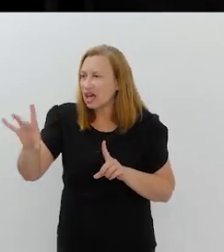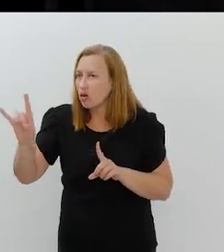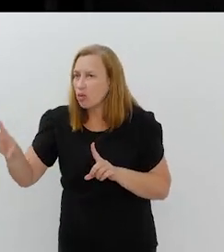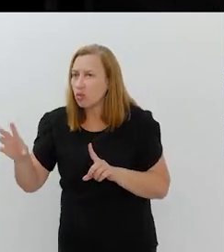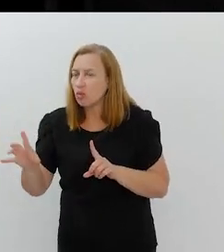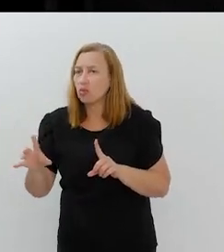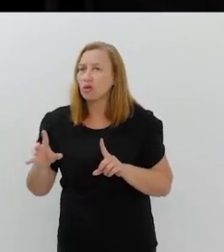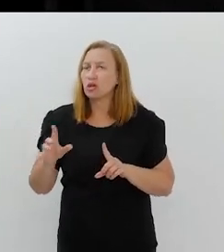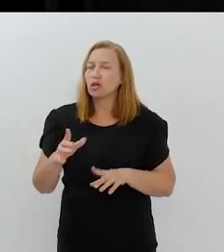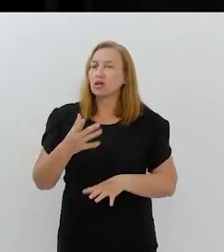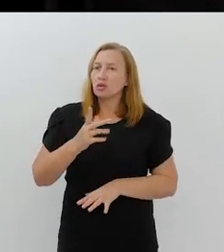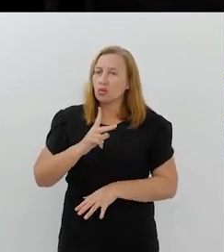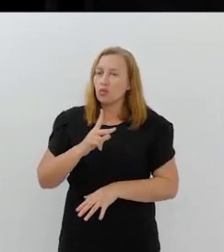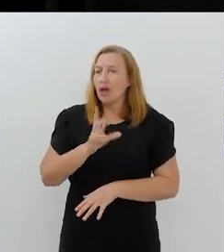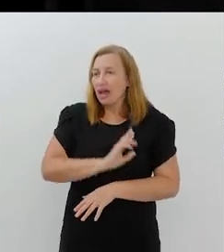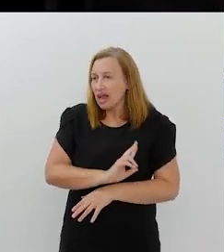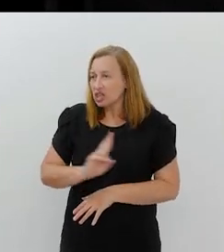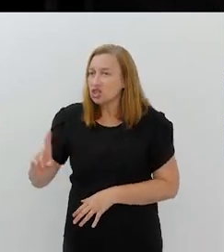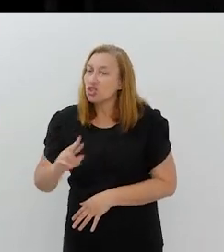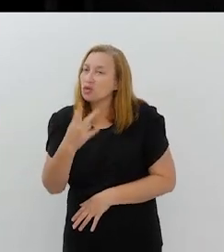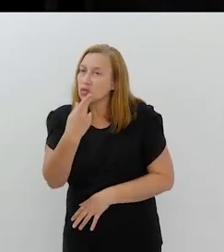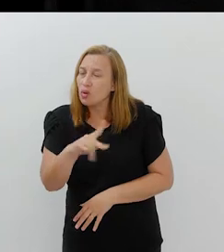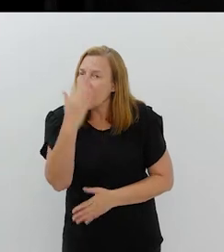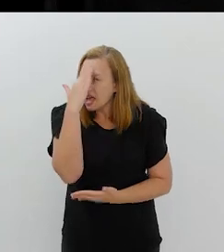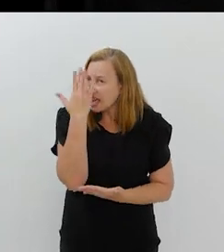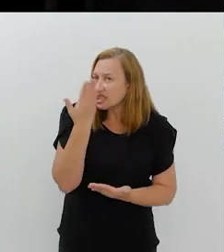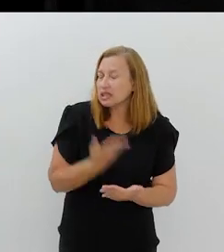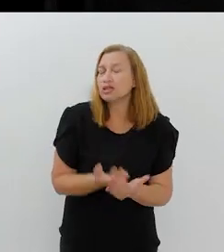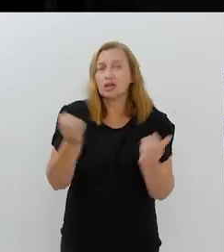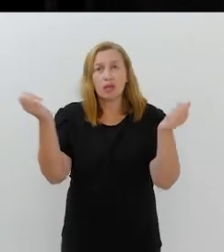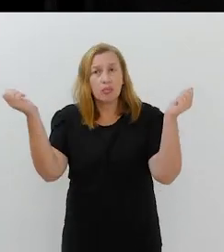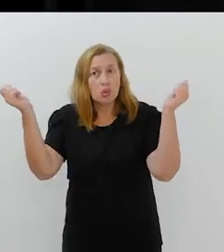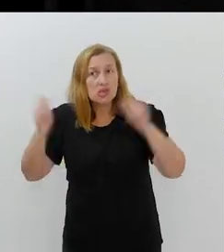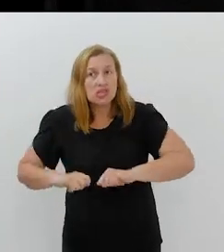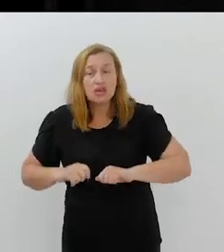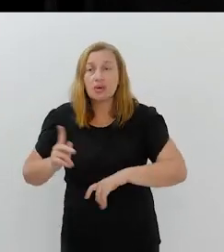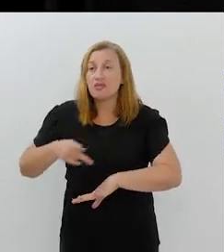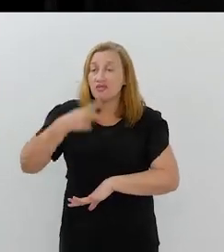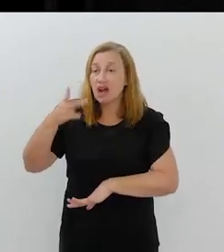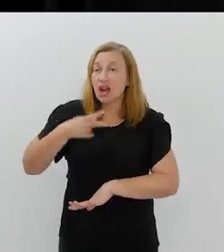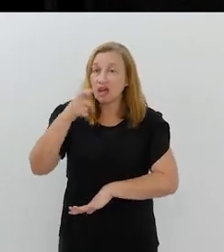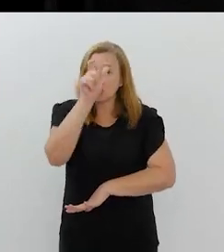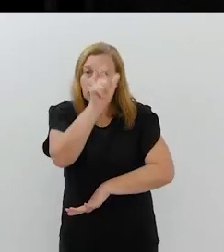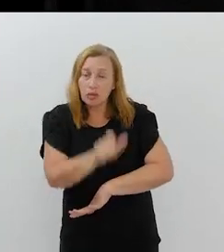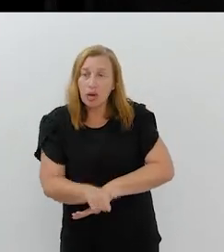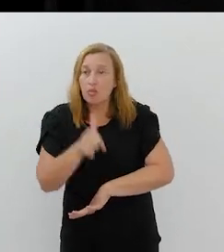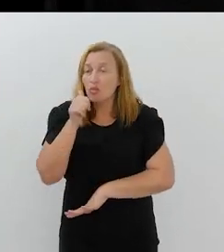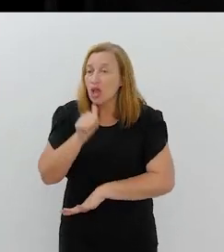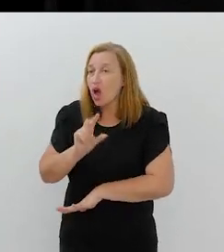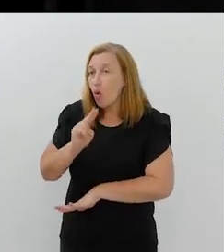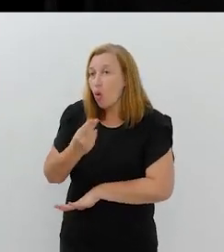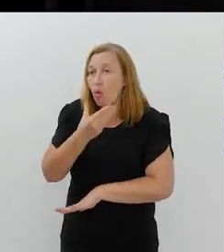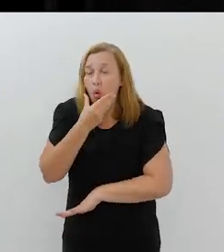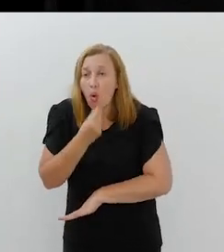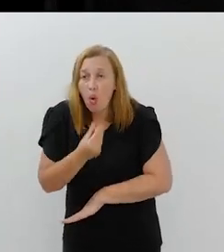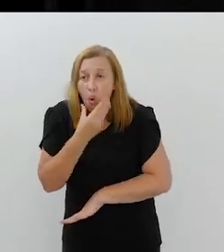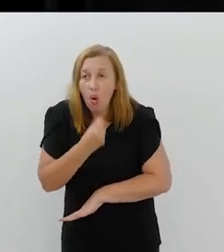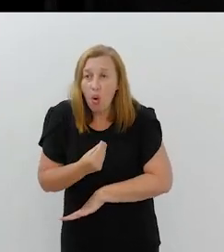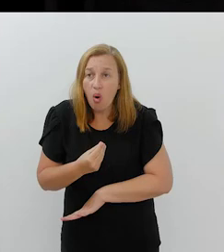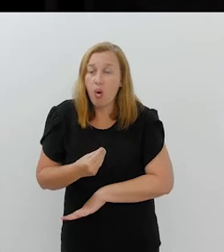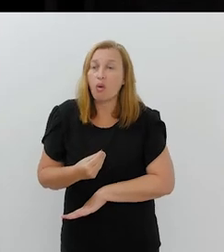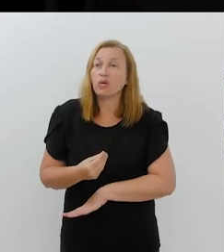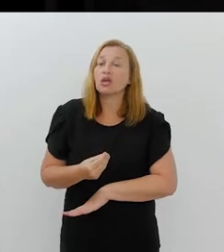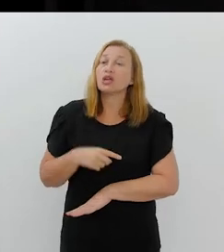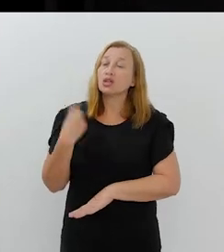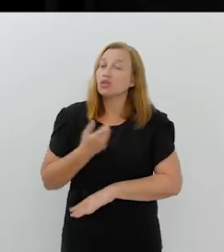igreja, cada um dentro das suas religiões, acreditando naquilo que é possível e dizendo para